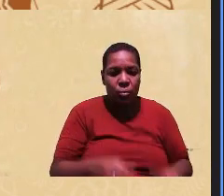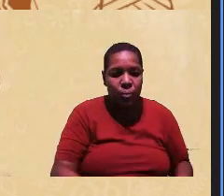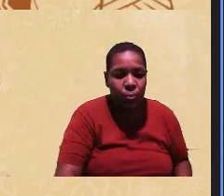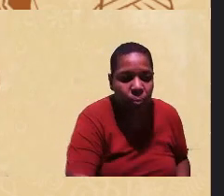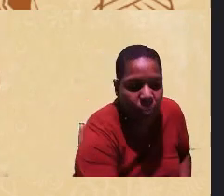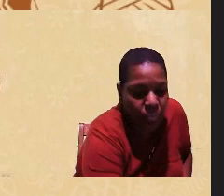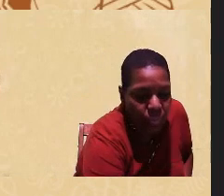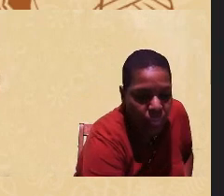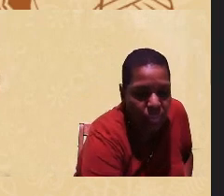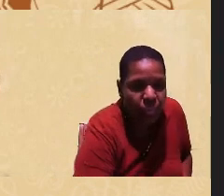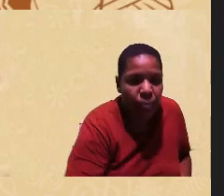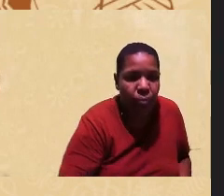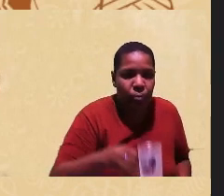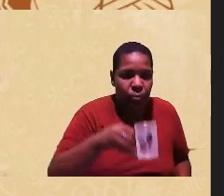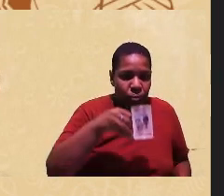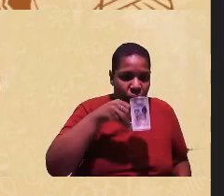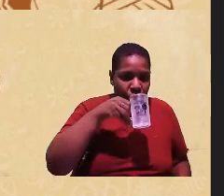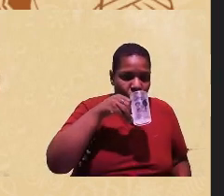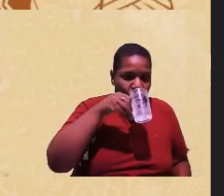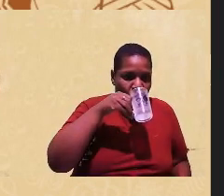Boa tarde gente